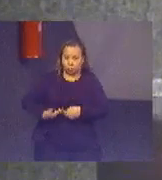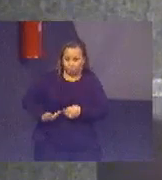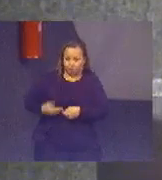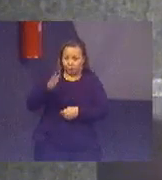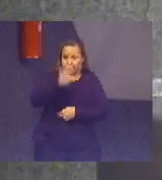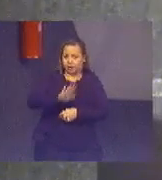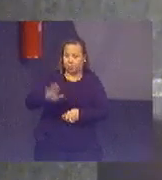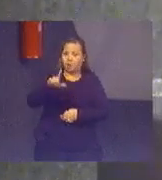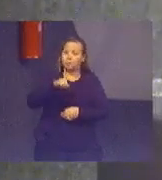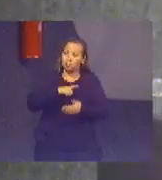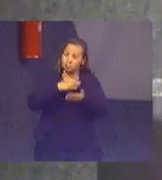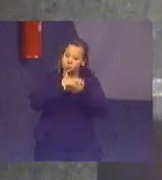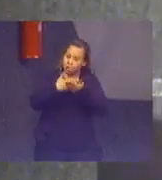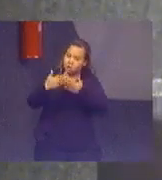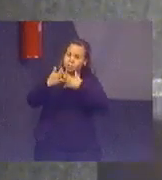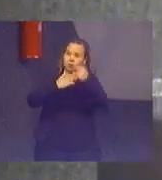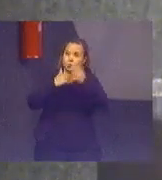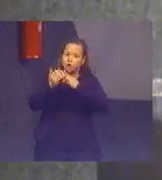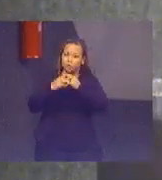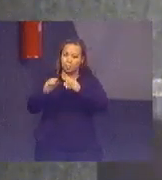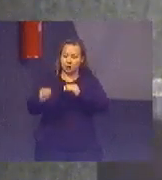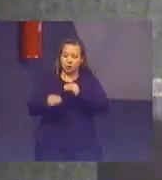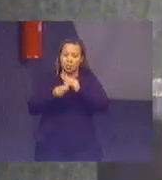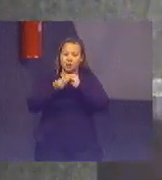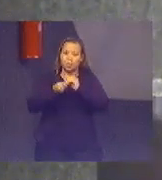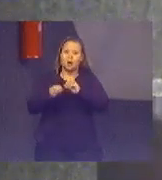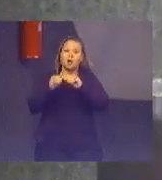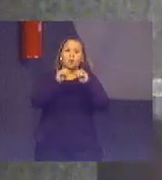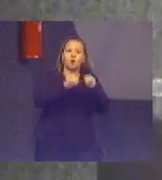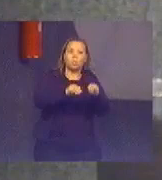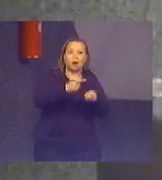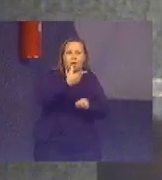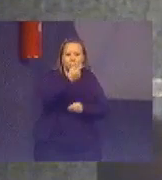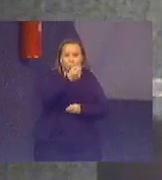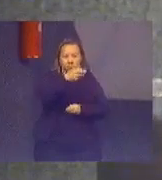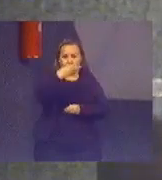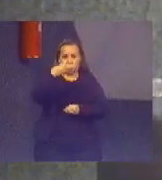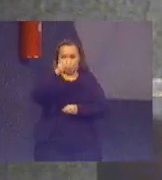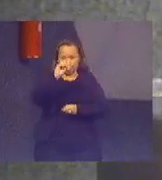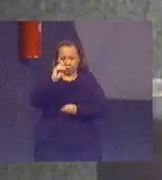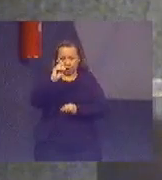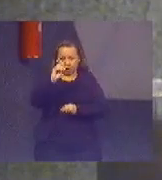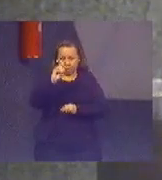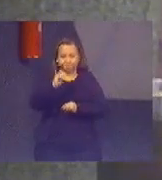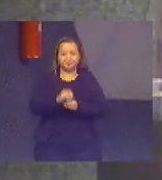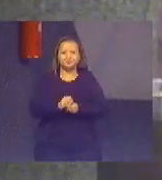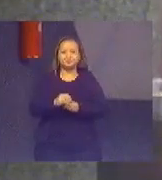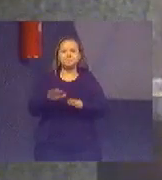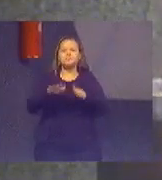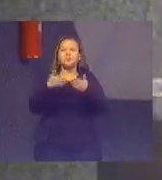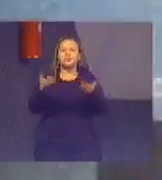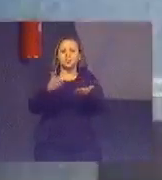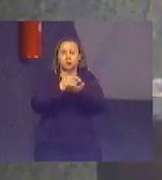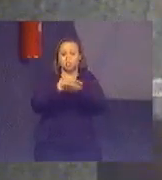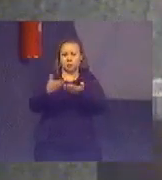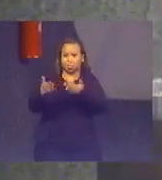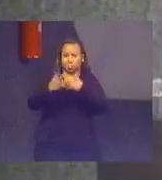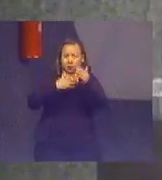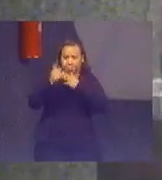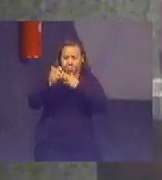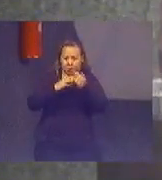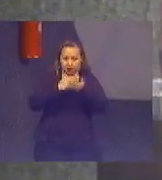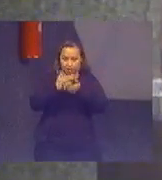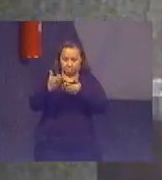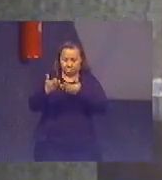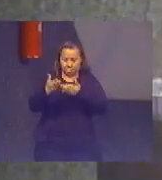para implementar a Agenda 2030, mas há falhas em sua preparação. Quais foram as iniciativas existentes? A Comissão